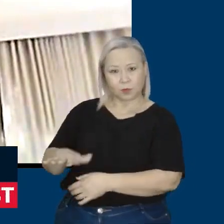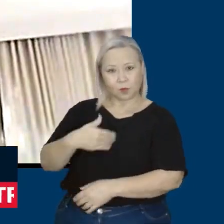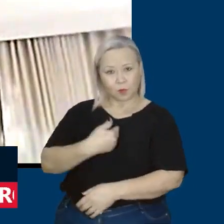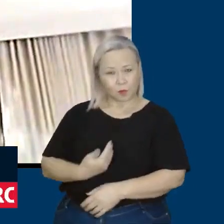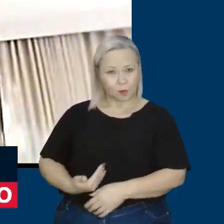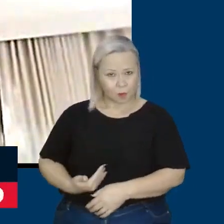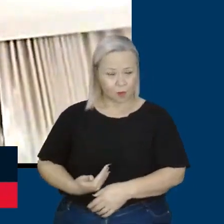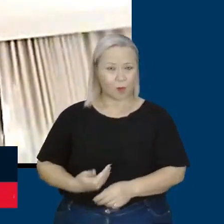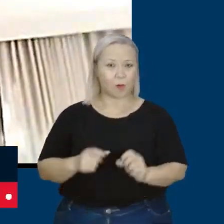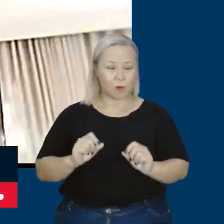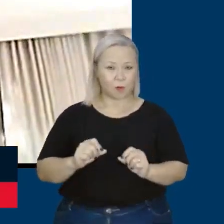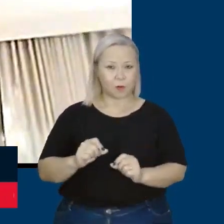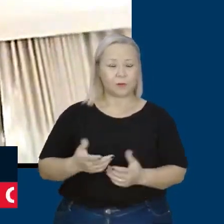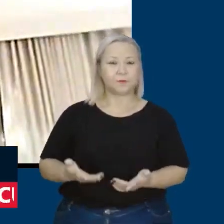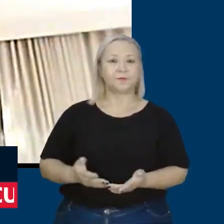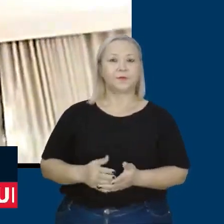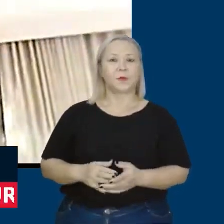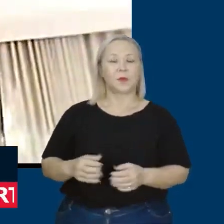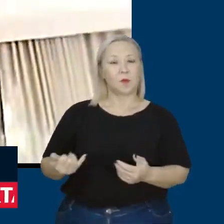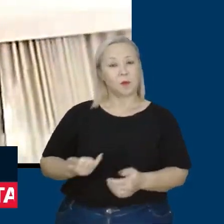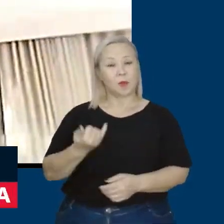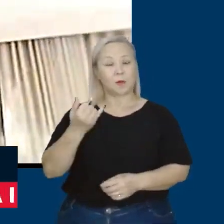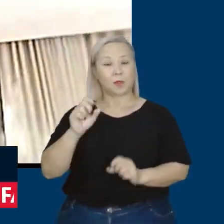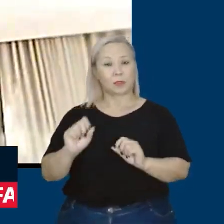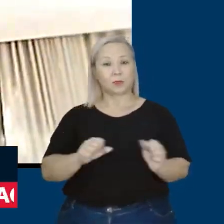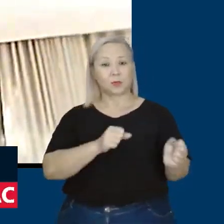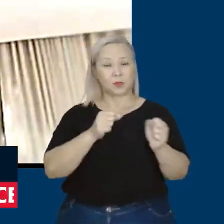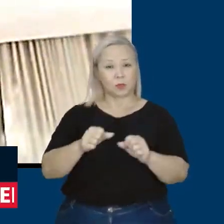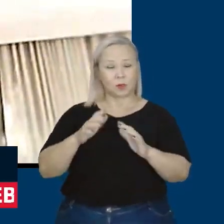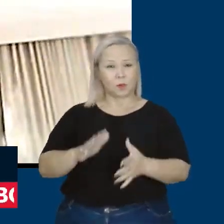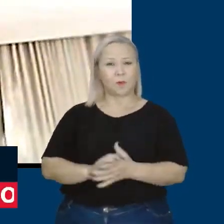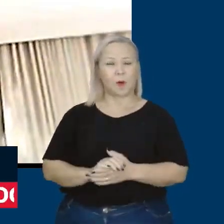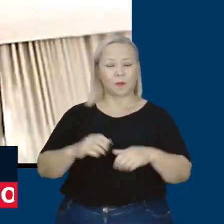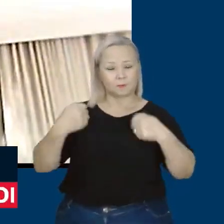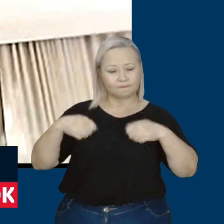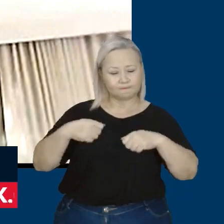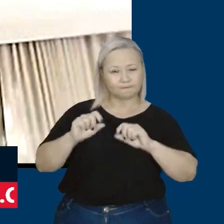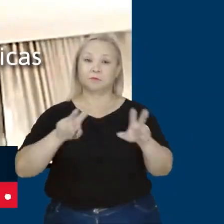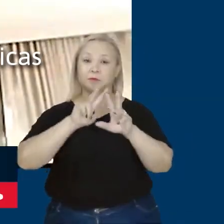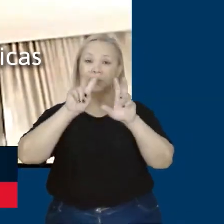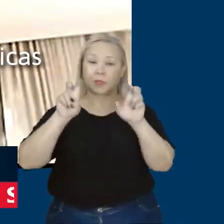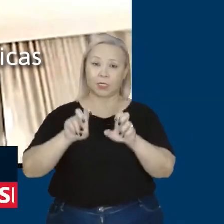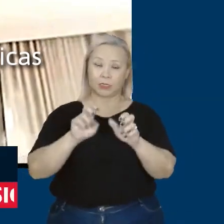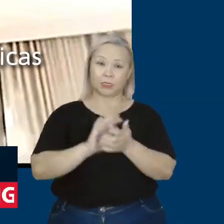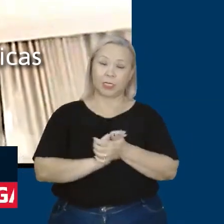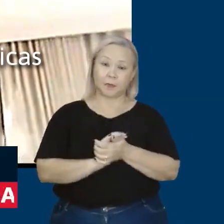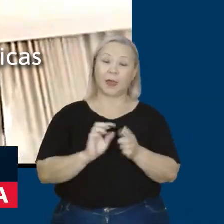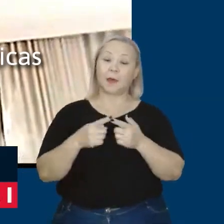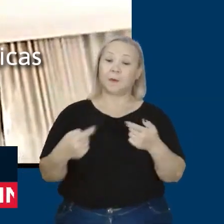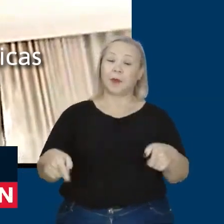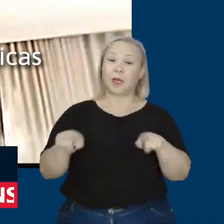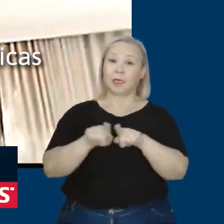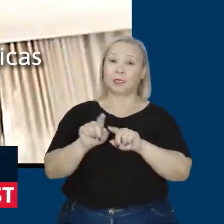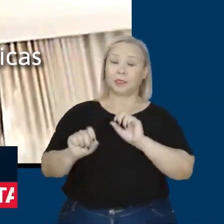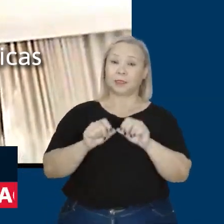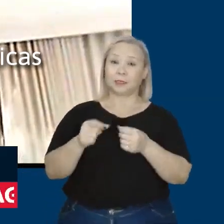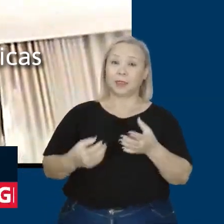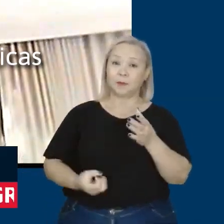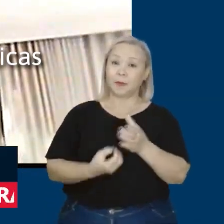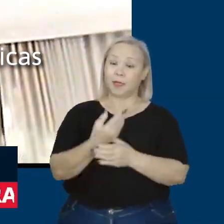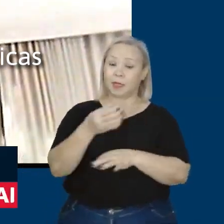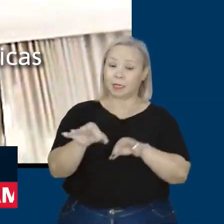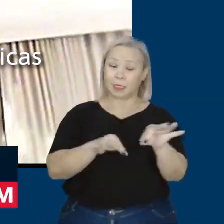uma das suas premissas, possa incidir desde a elaboração do orçamento, mas também na formulação